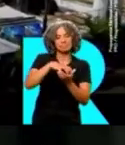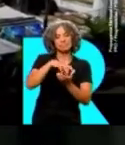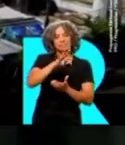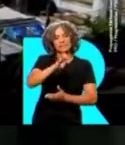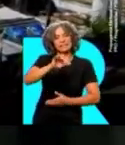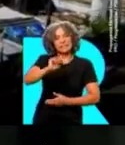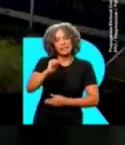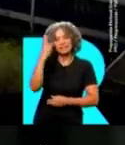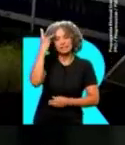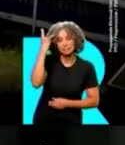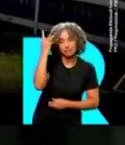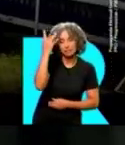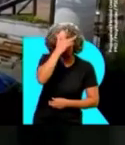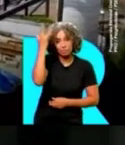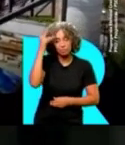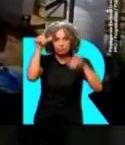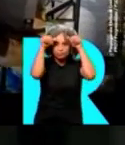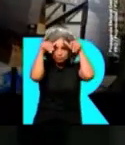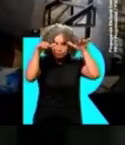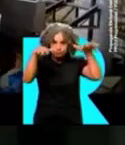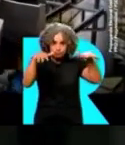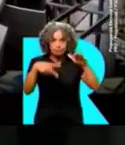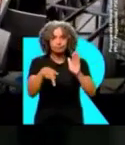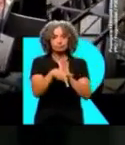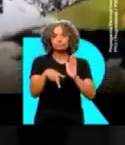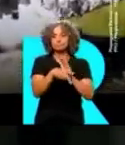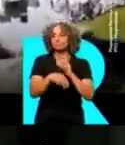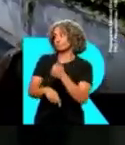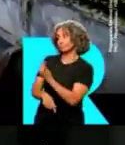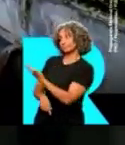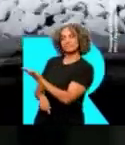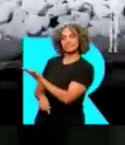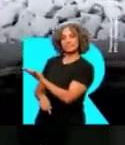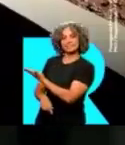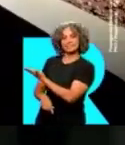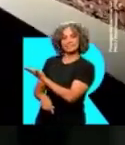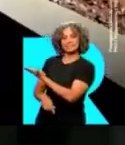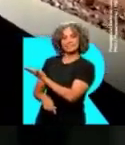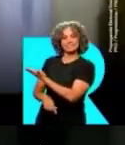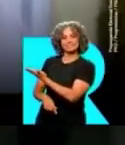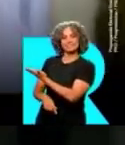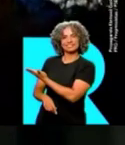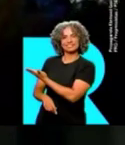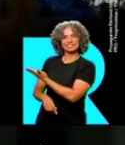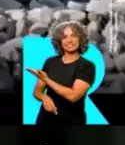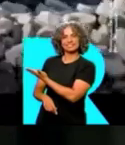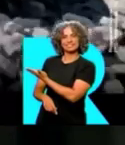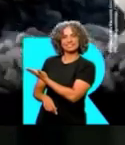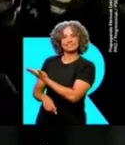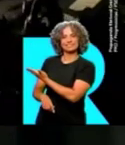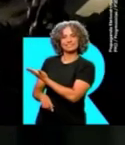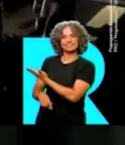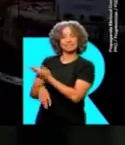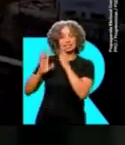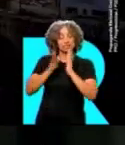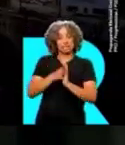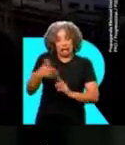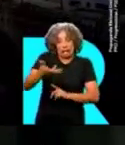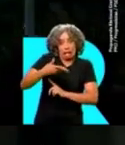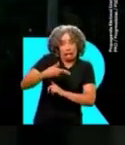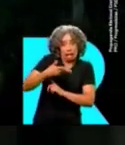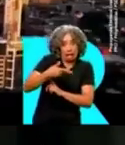Centro TEA de São Paulo. Para pessoas com transtorno do espectro autista. E 8.400 obras nos quatro cantos da cidade.